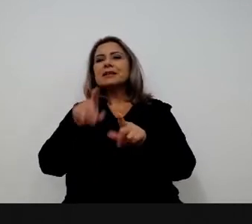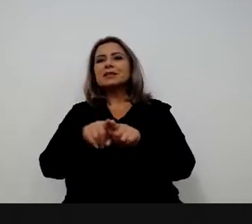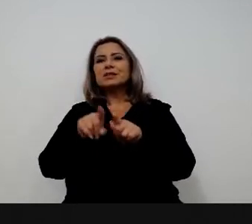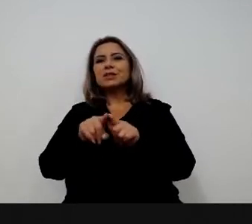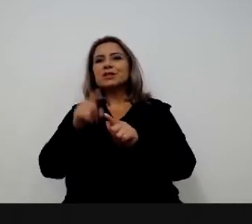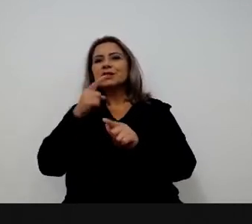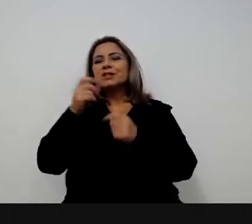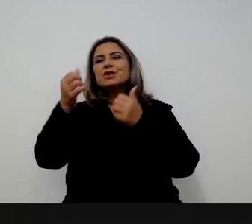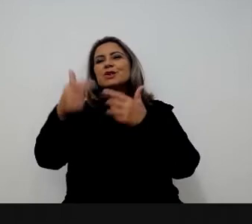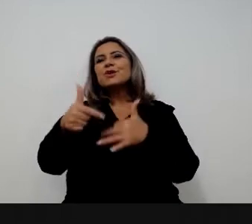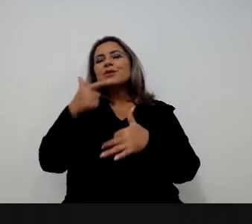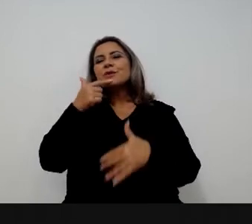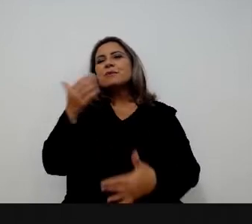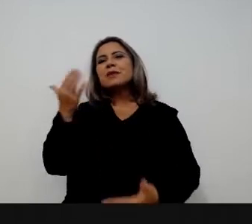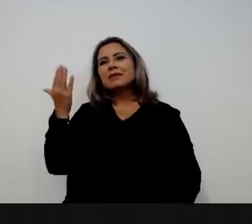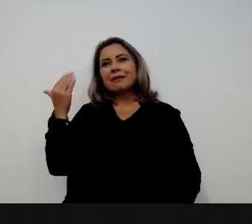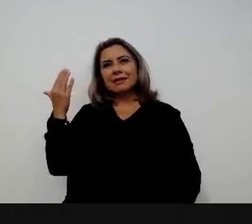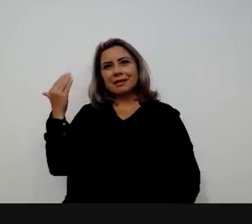naquele slide anterior,